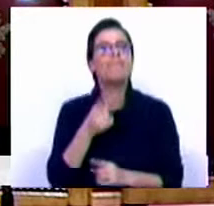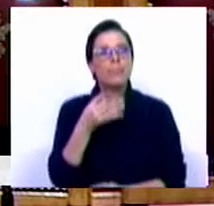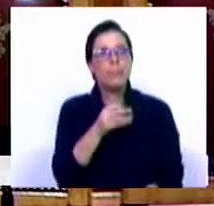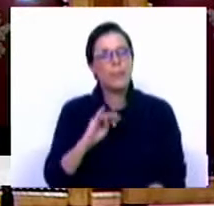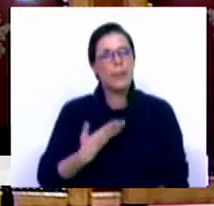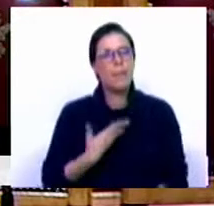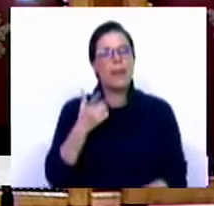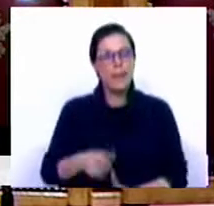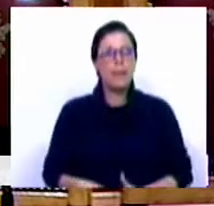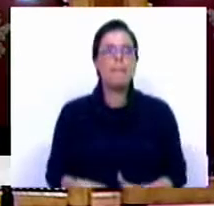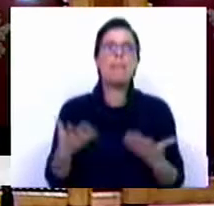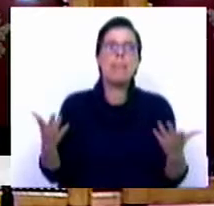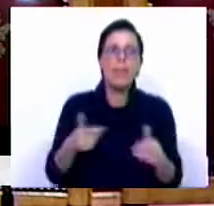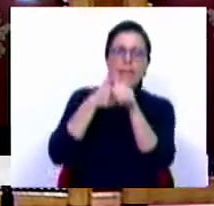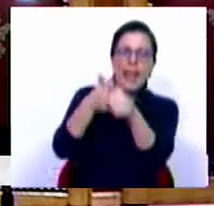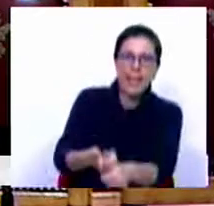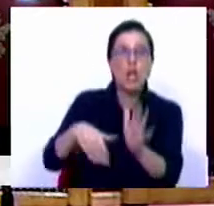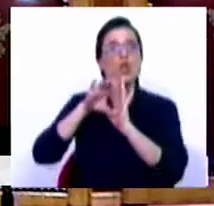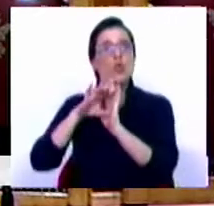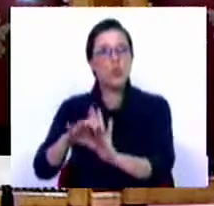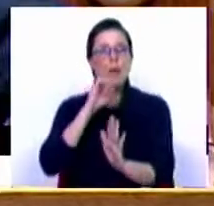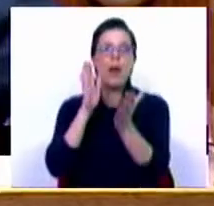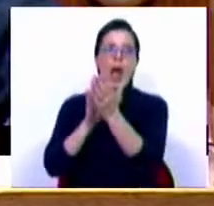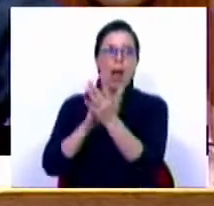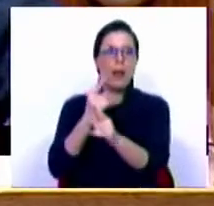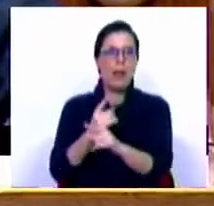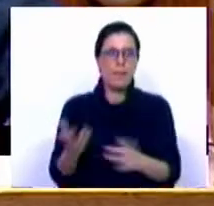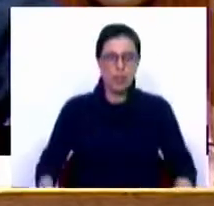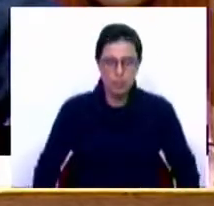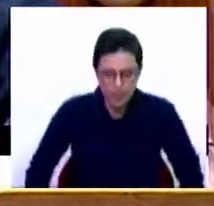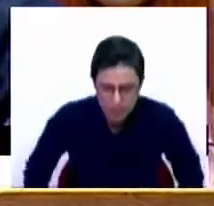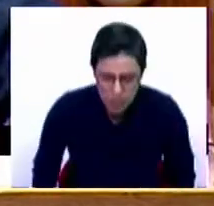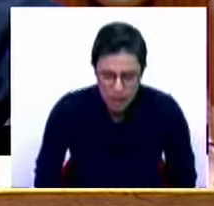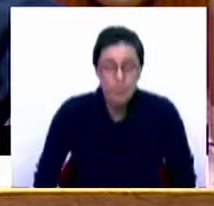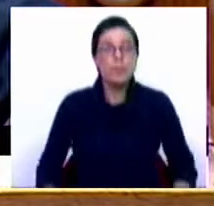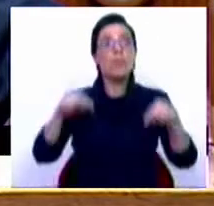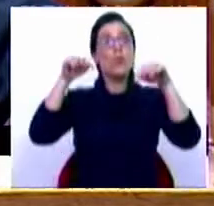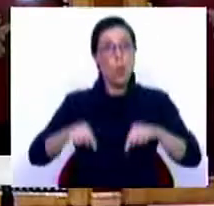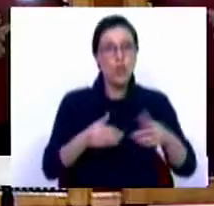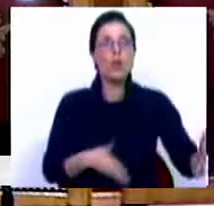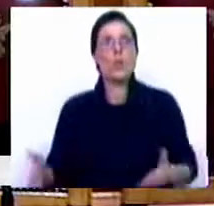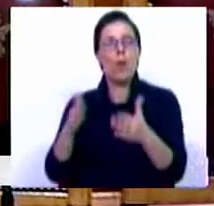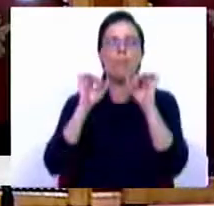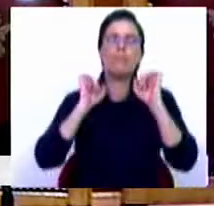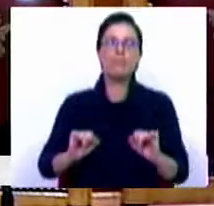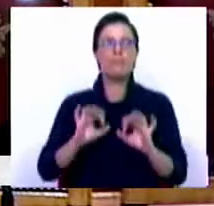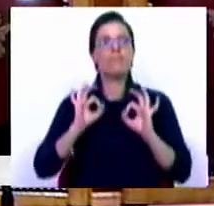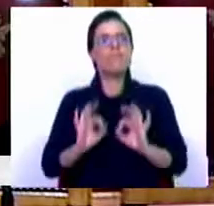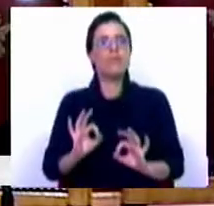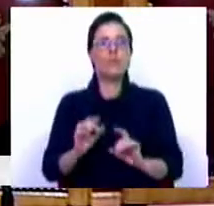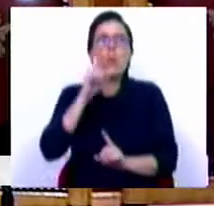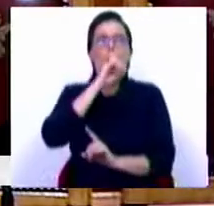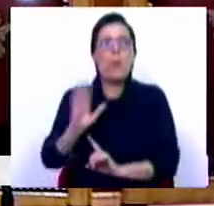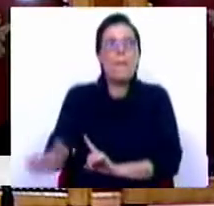o PPD-PSD irá atrás do Chega e poderá aplaudir. Mas hoje este é um caminho para servir o país. E por